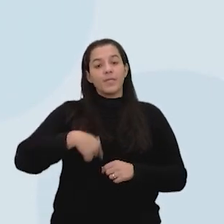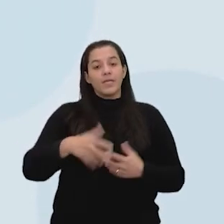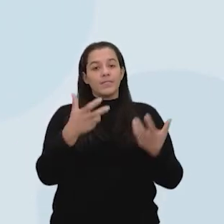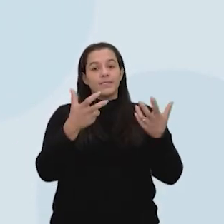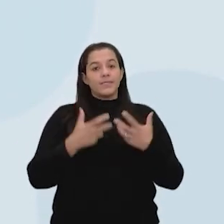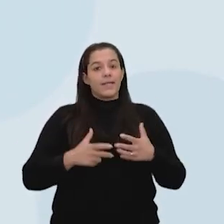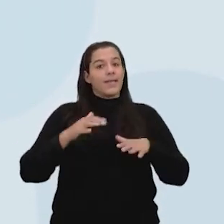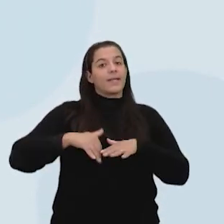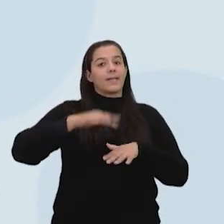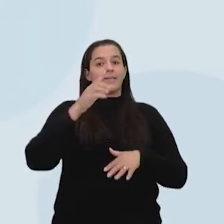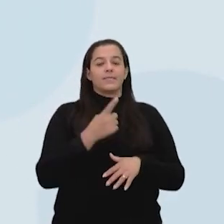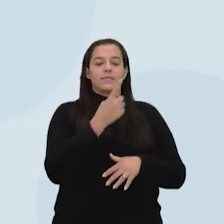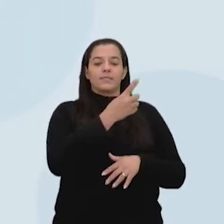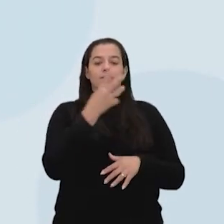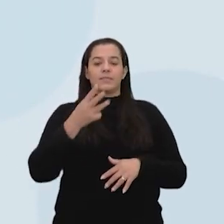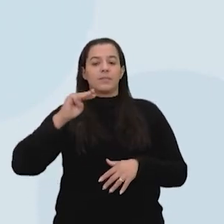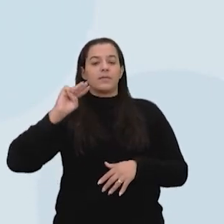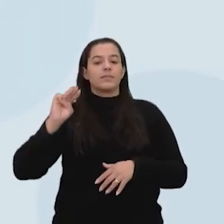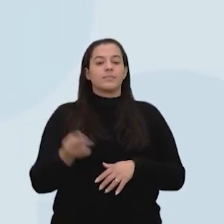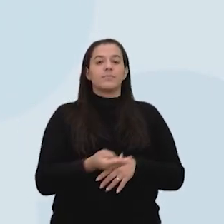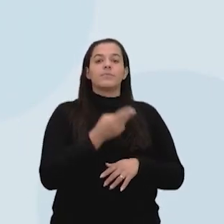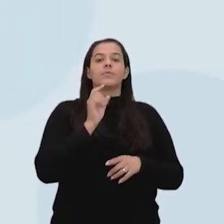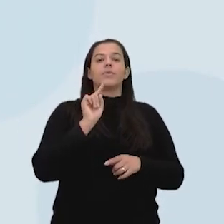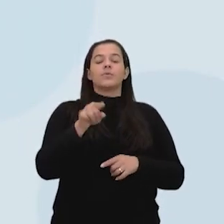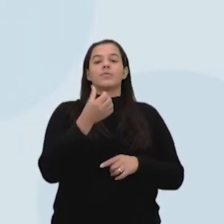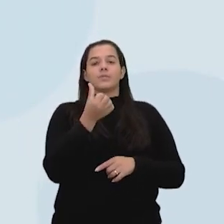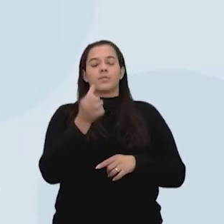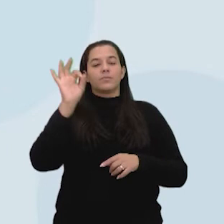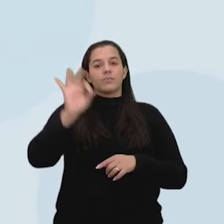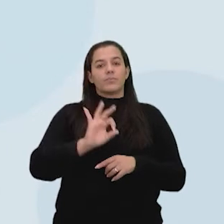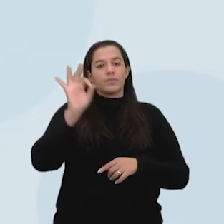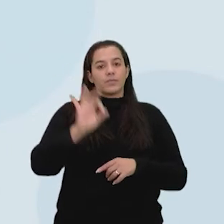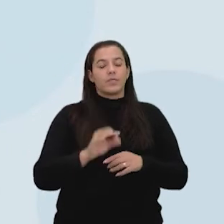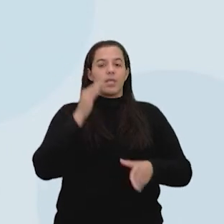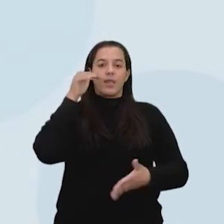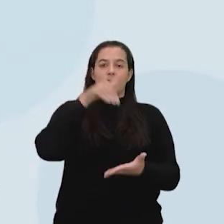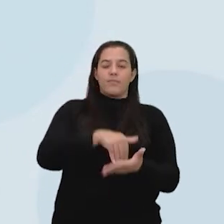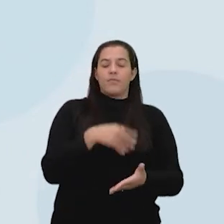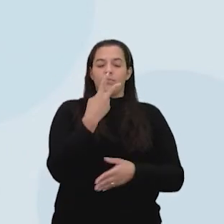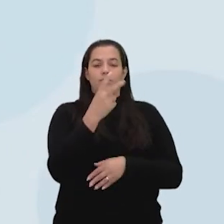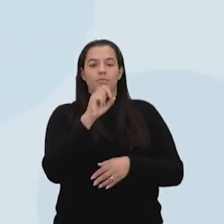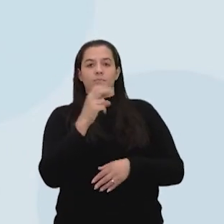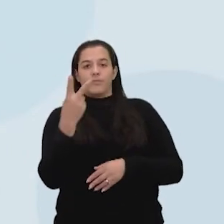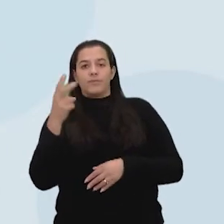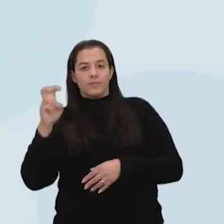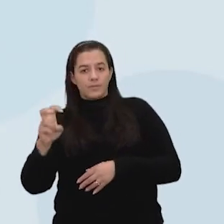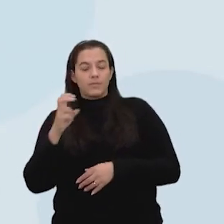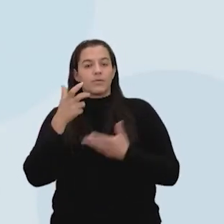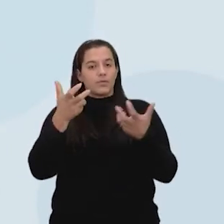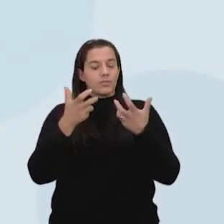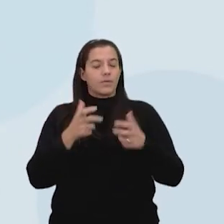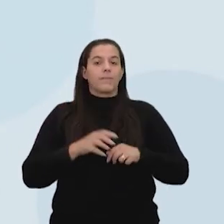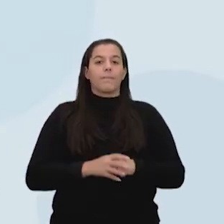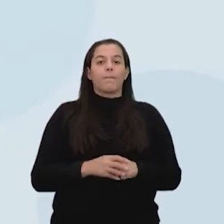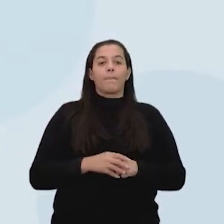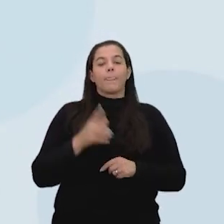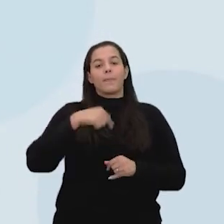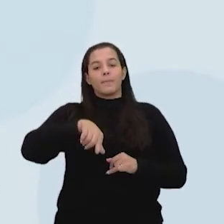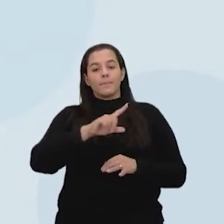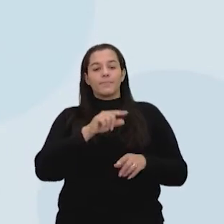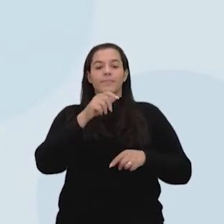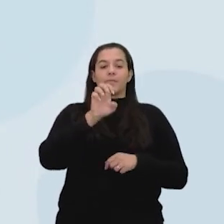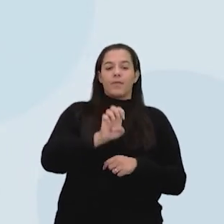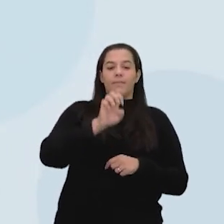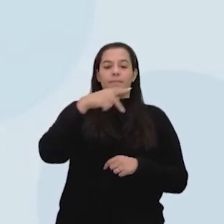que chegue a 13,6% ao final de 2025. Segundo o relatório conjunto da EPE,